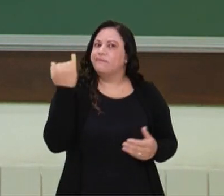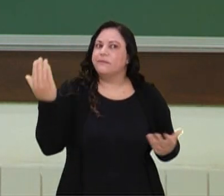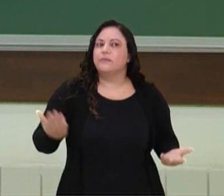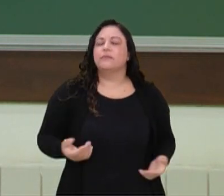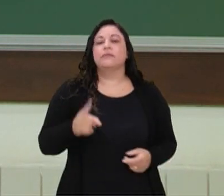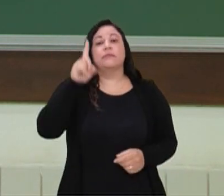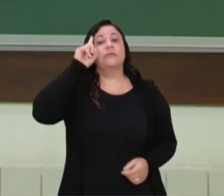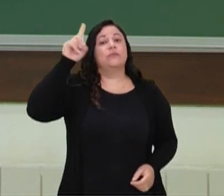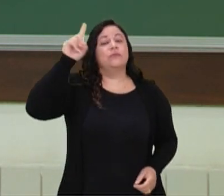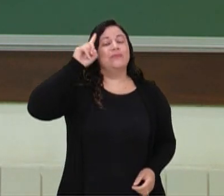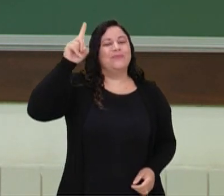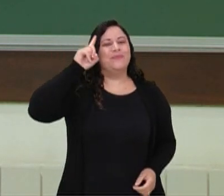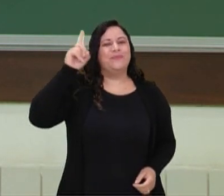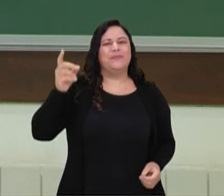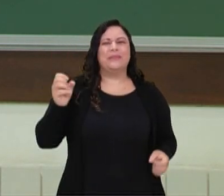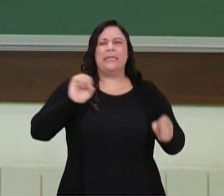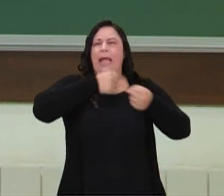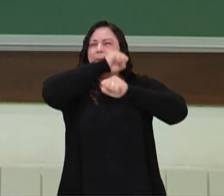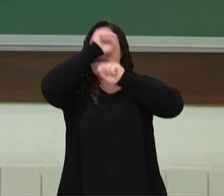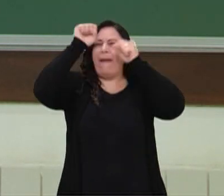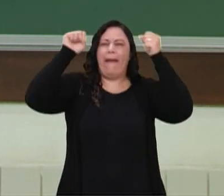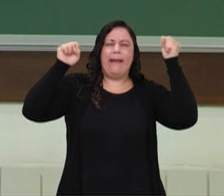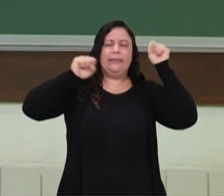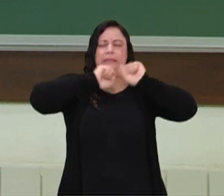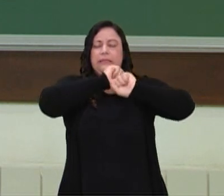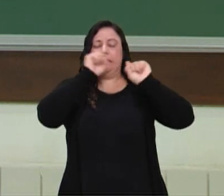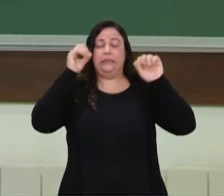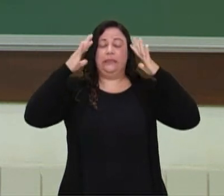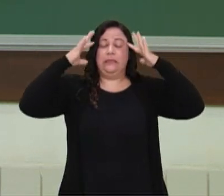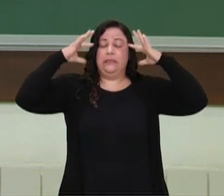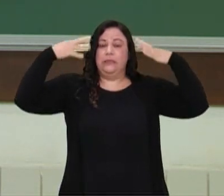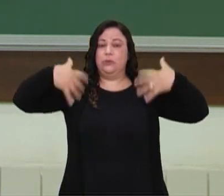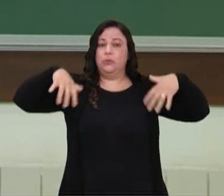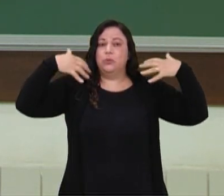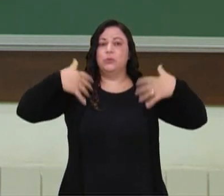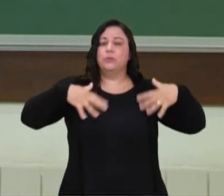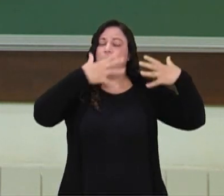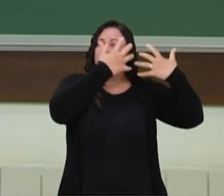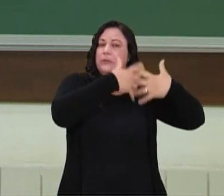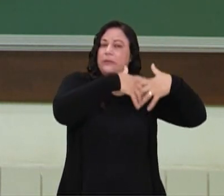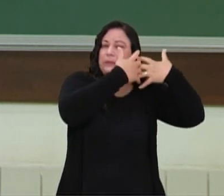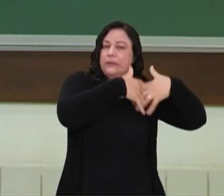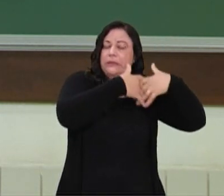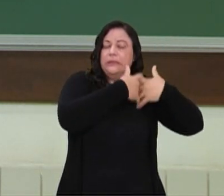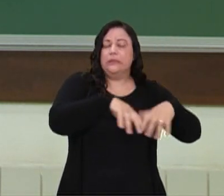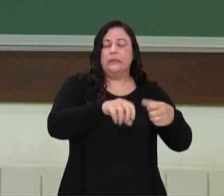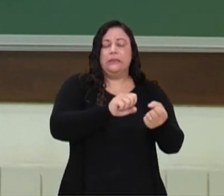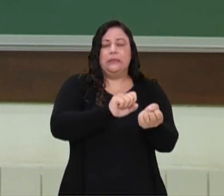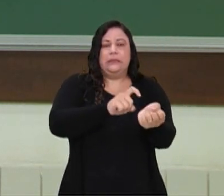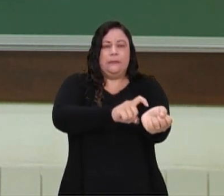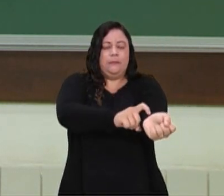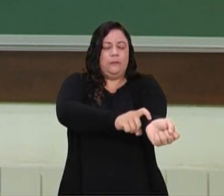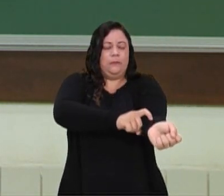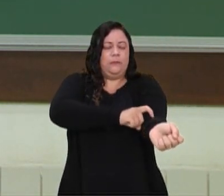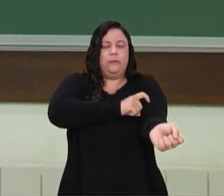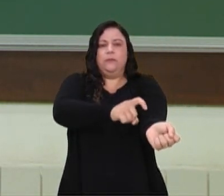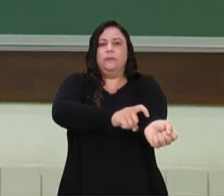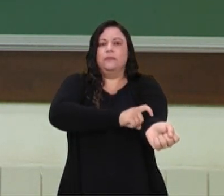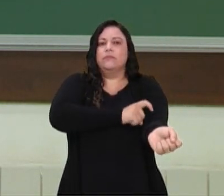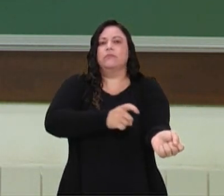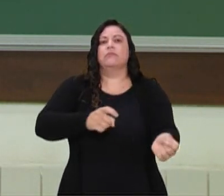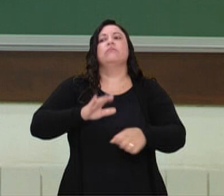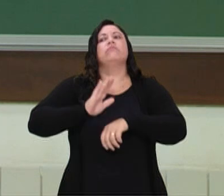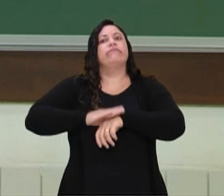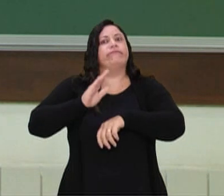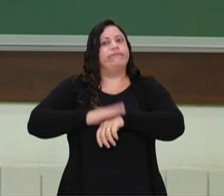gente, nas turbulências que vão aparecendo, a gente se deixa levar por esses estresses. E em muitos momentos,